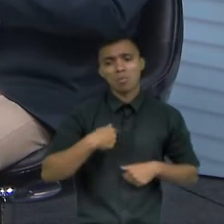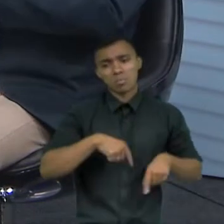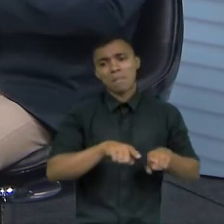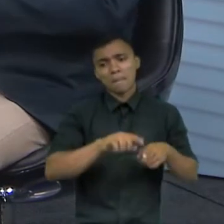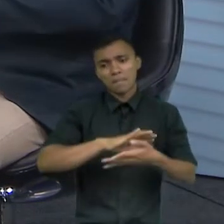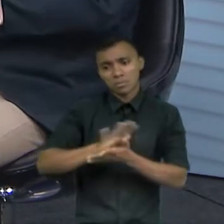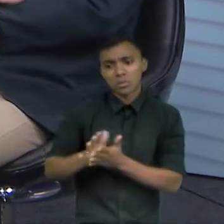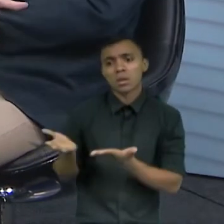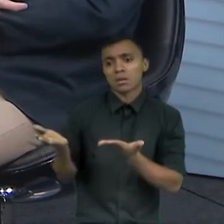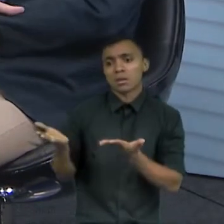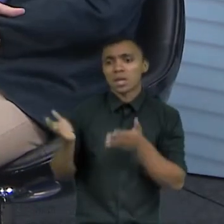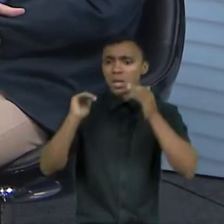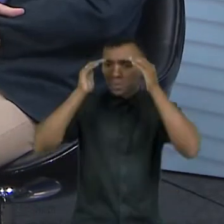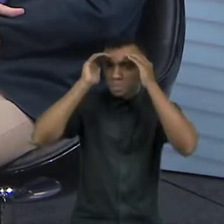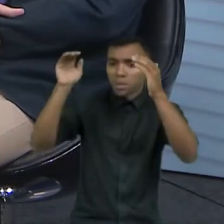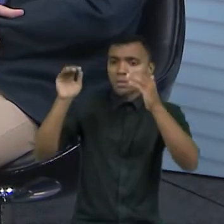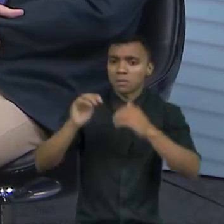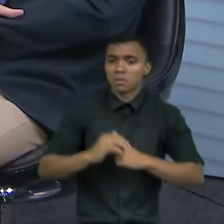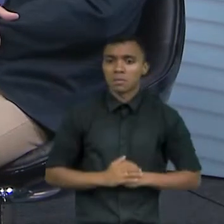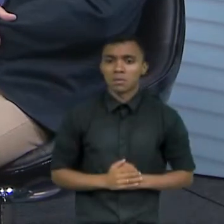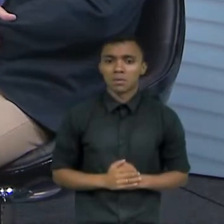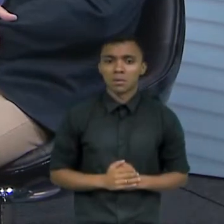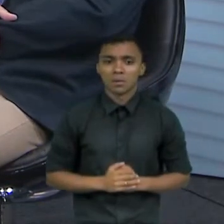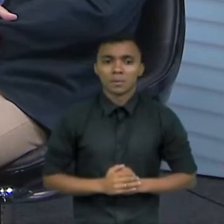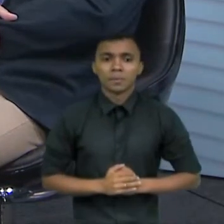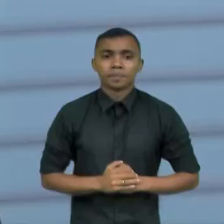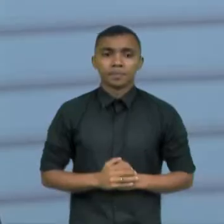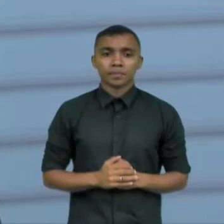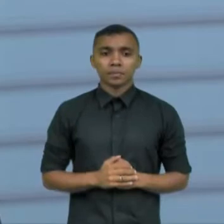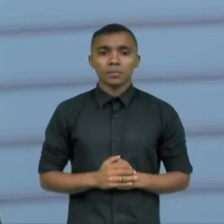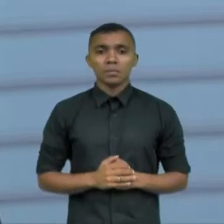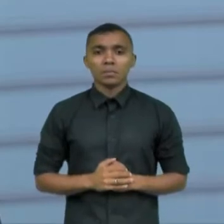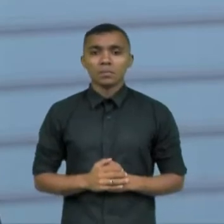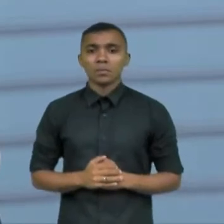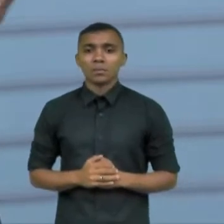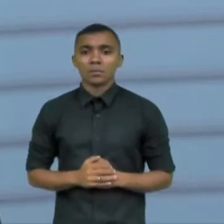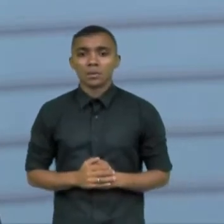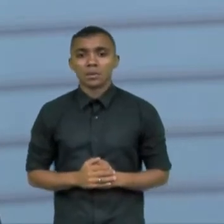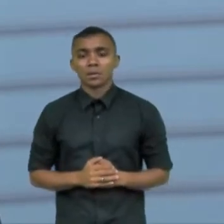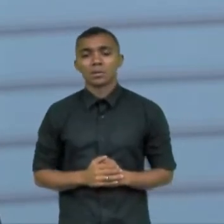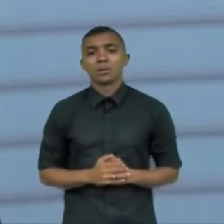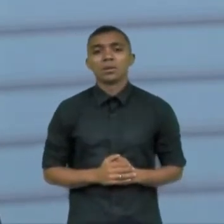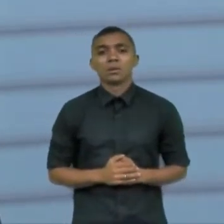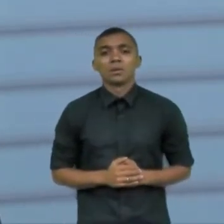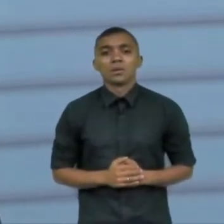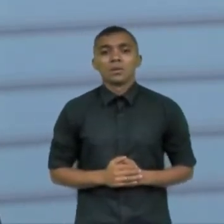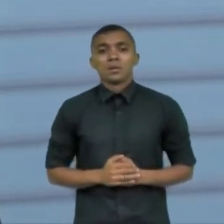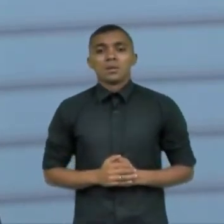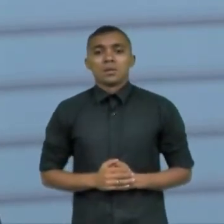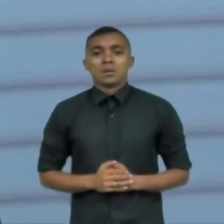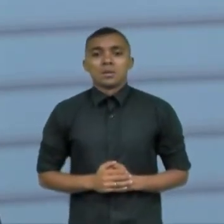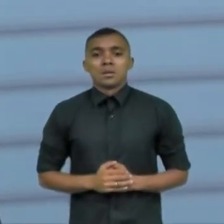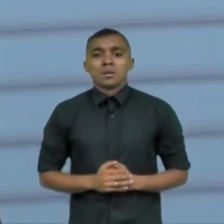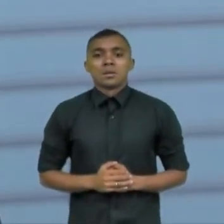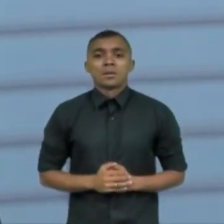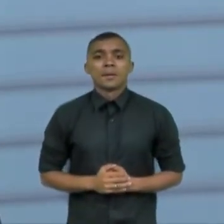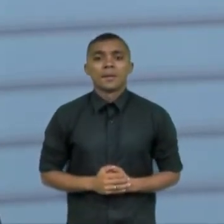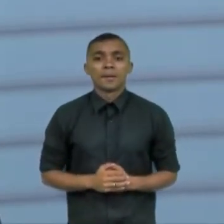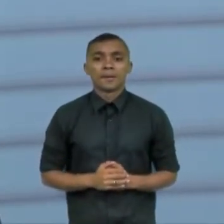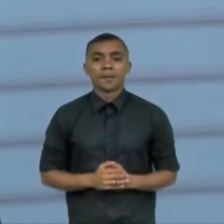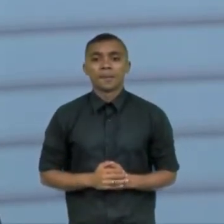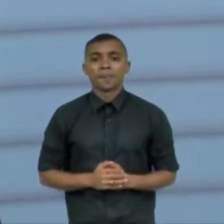respeito pelo amor de Deus pois é e eu acho assim de uma forma geral mais amplamente falando né quando você